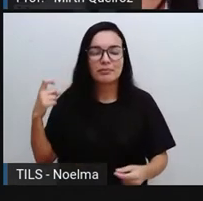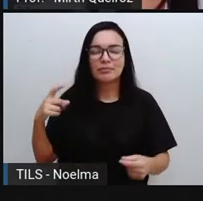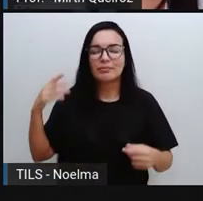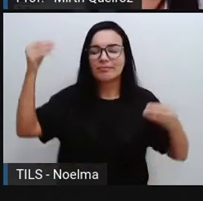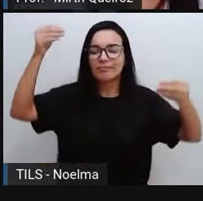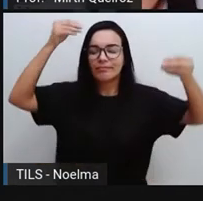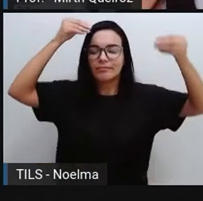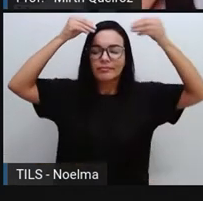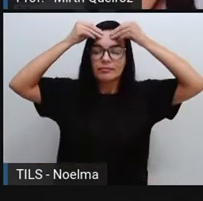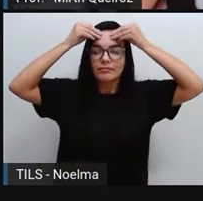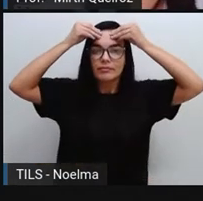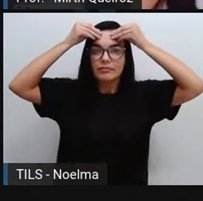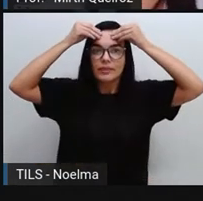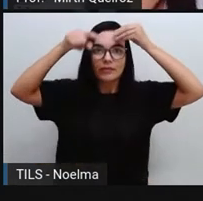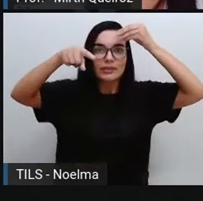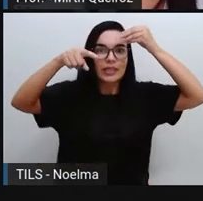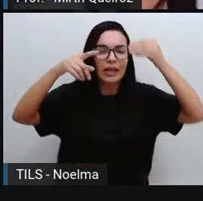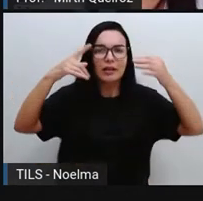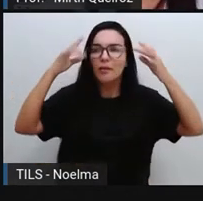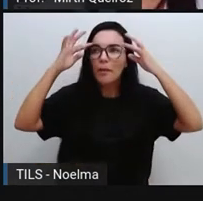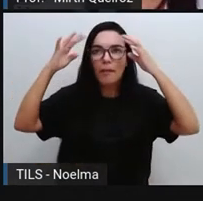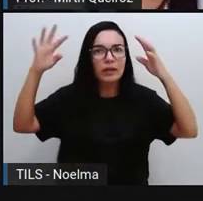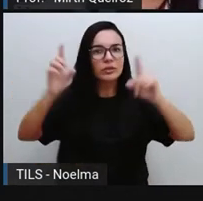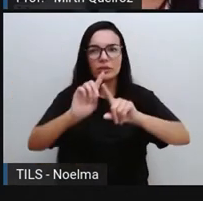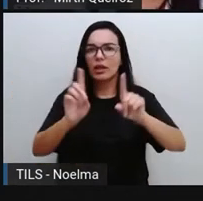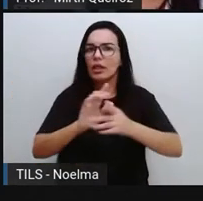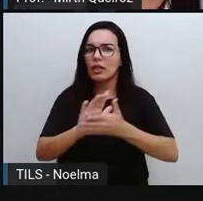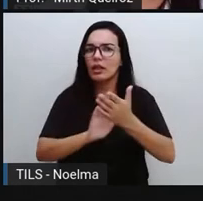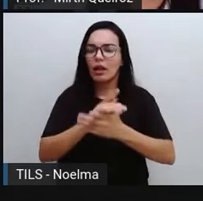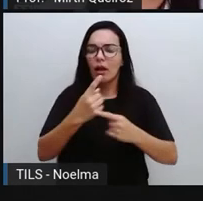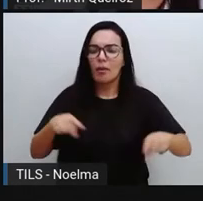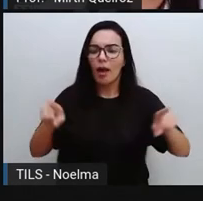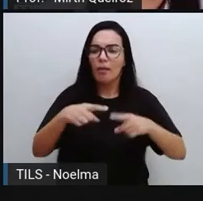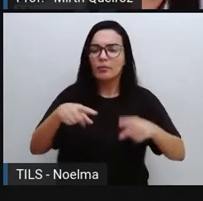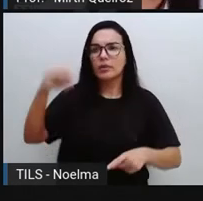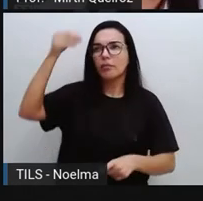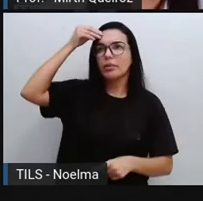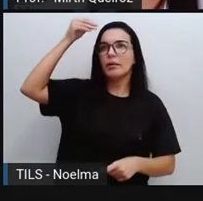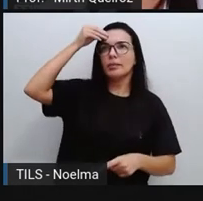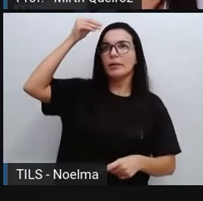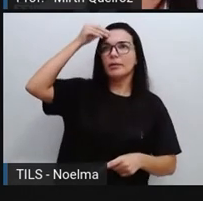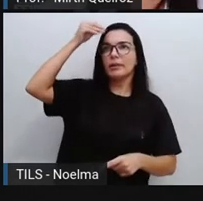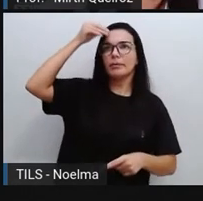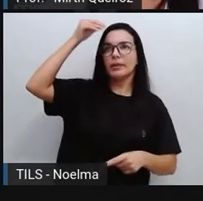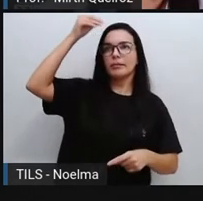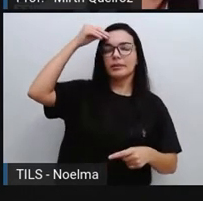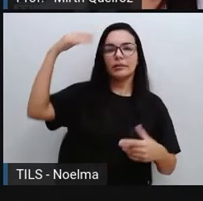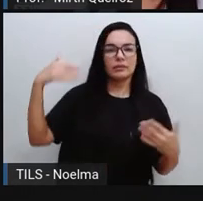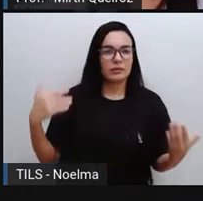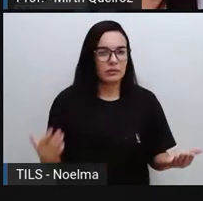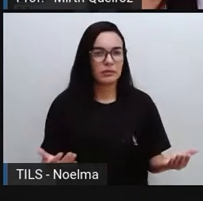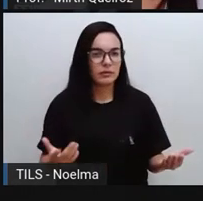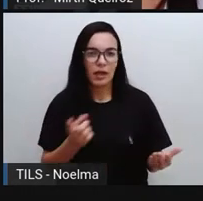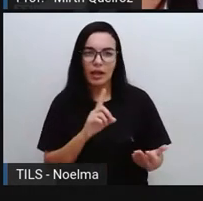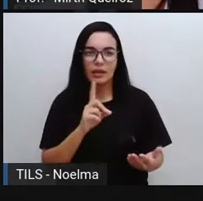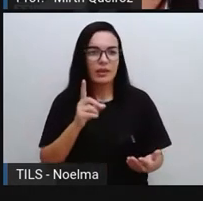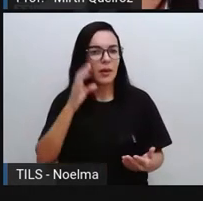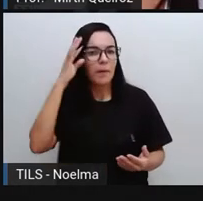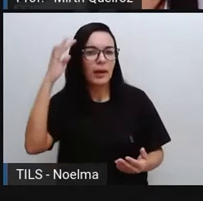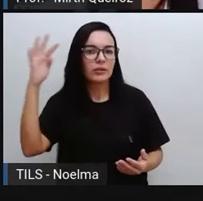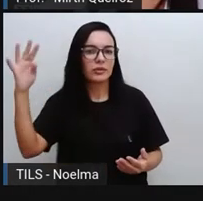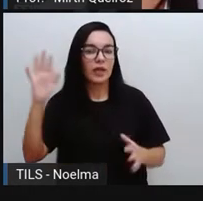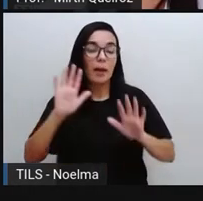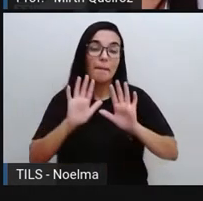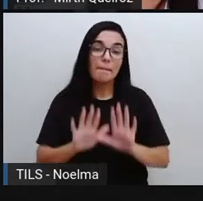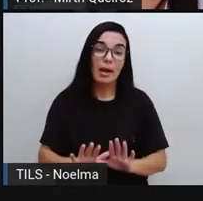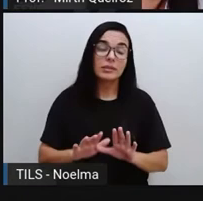nem imagina que vai ficar com aquele fundo musical pelas próximas horas ou mesmo dias. Mas